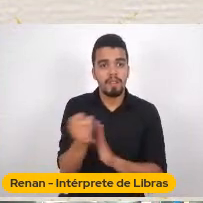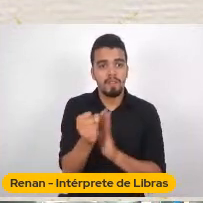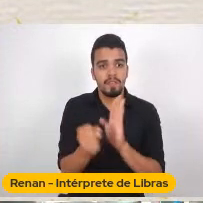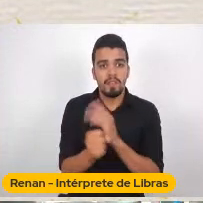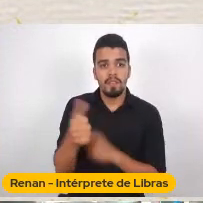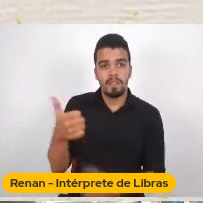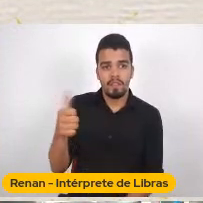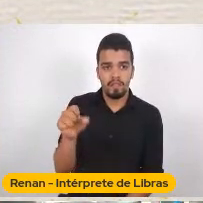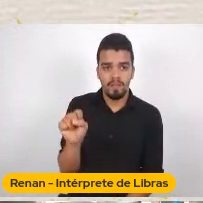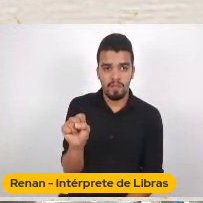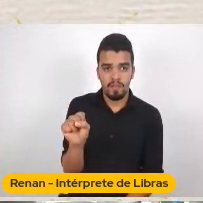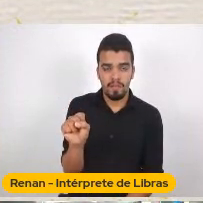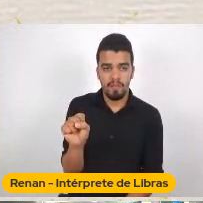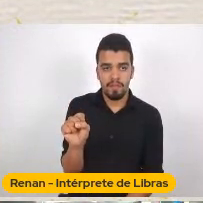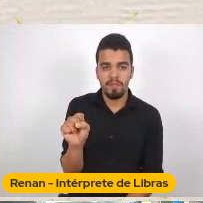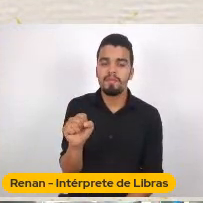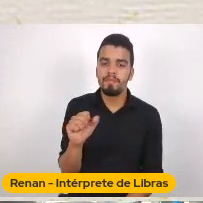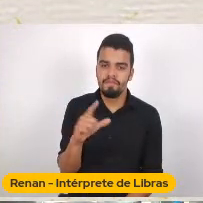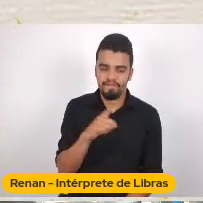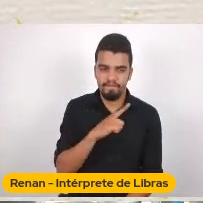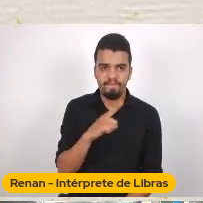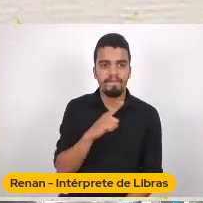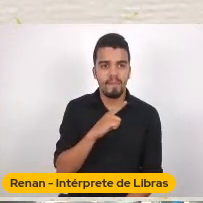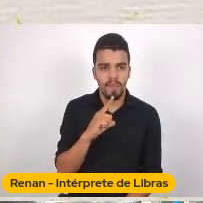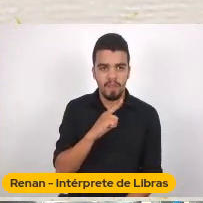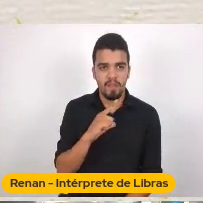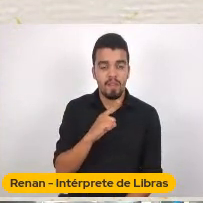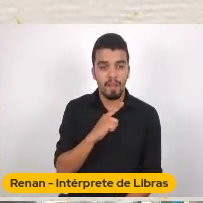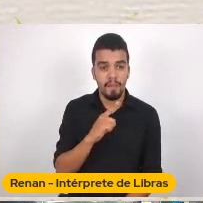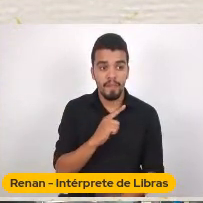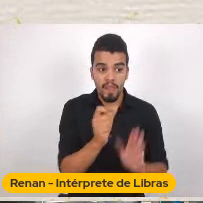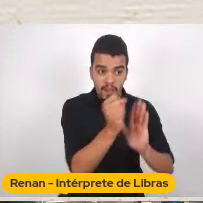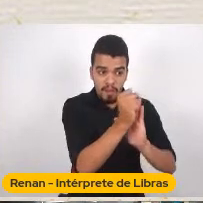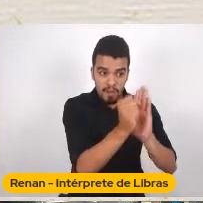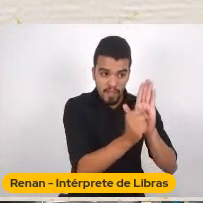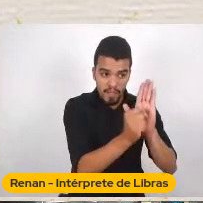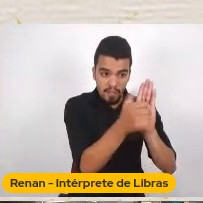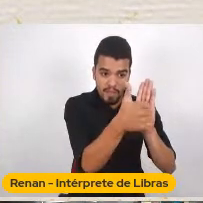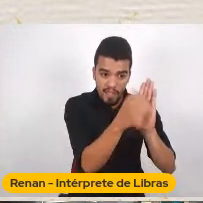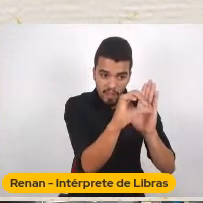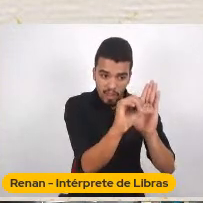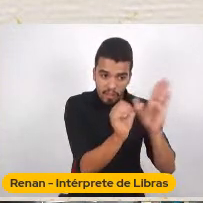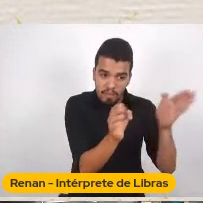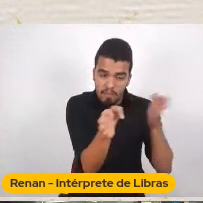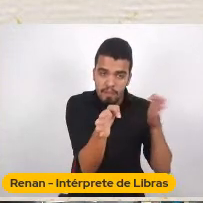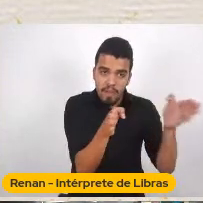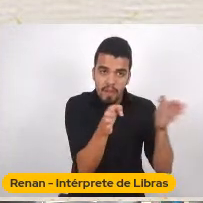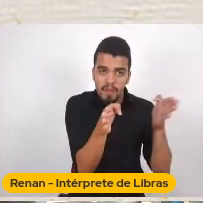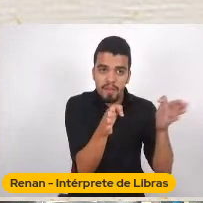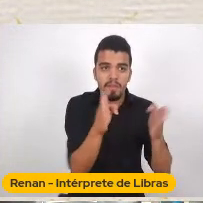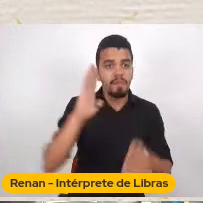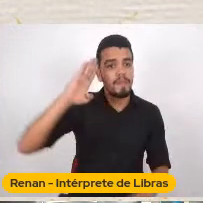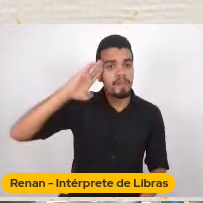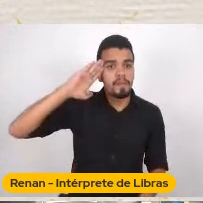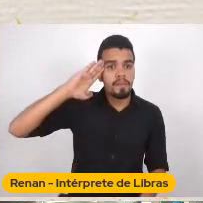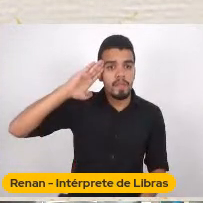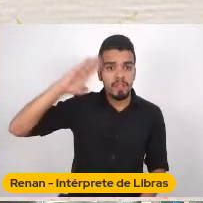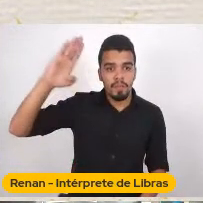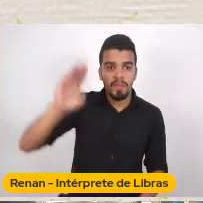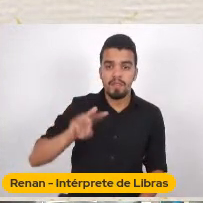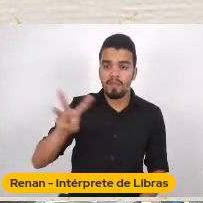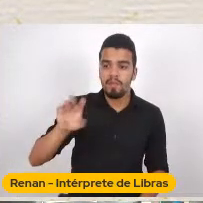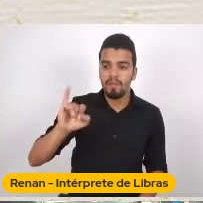Que se tornou Muito mais perversa Ao longo do século XIX Especialmente Com William Lane